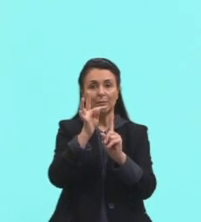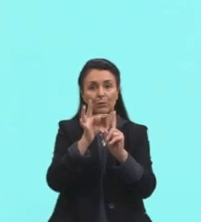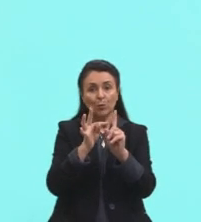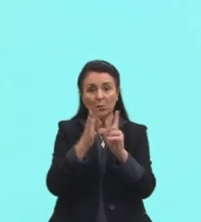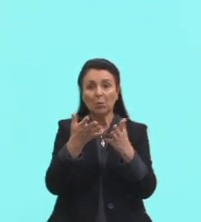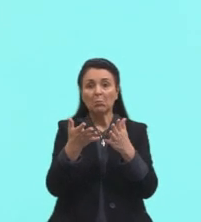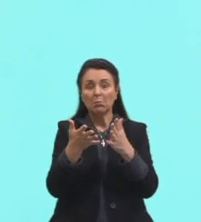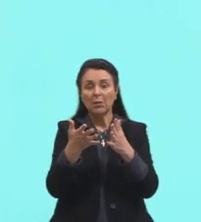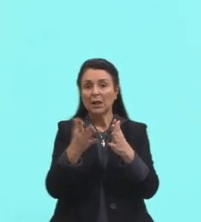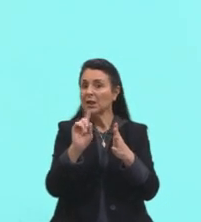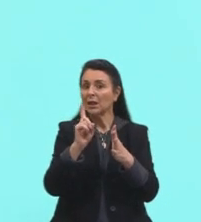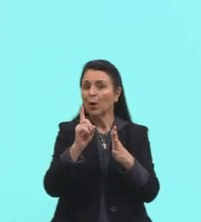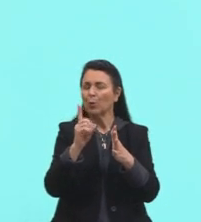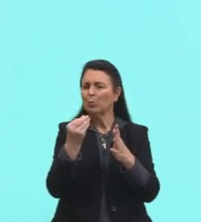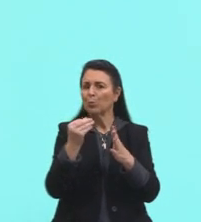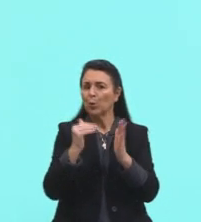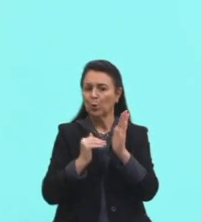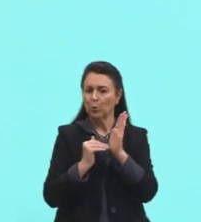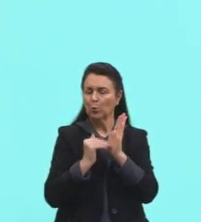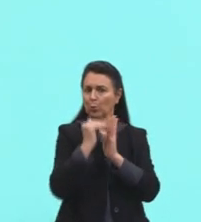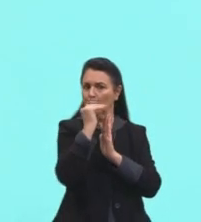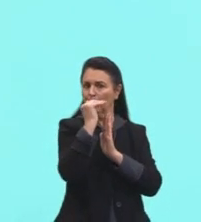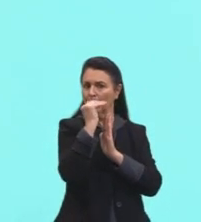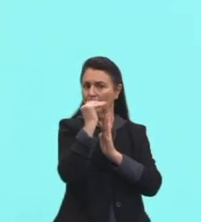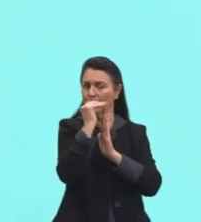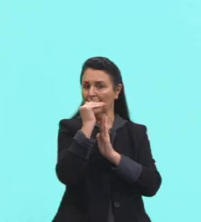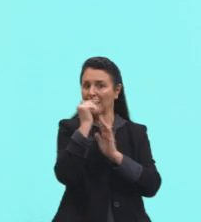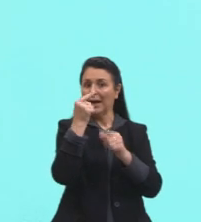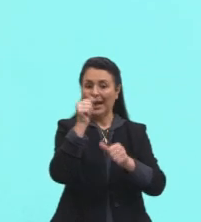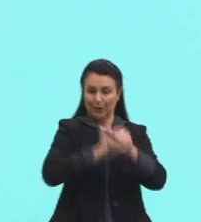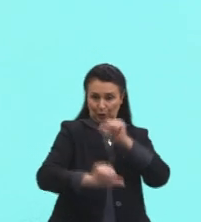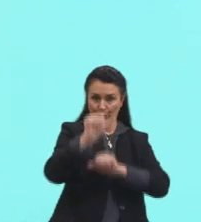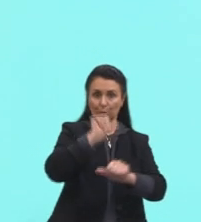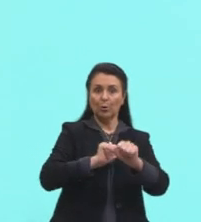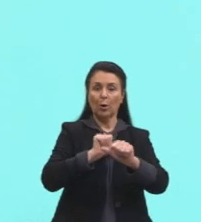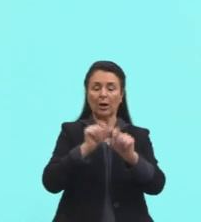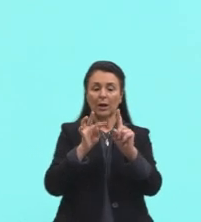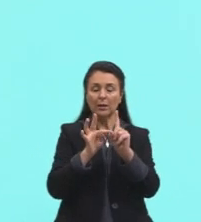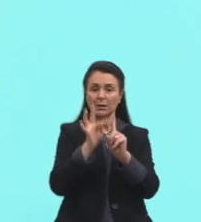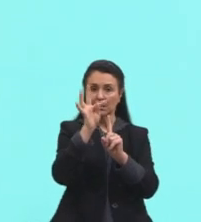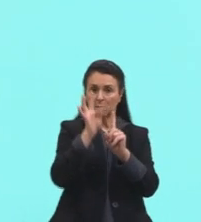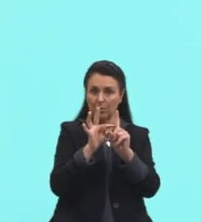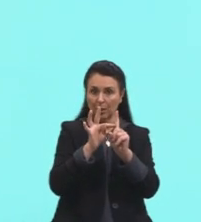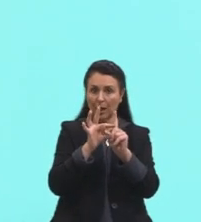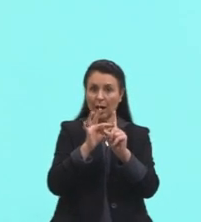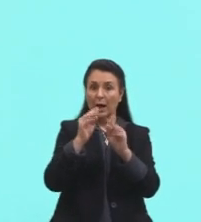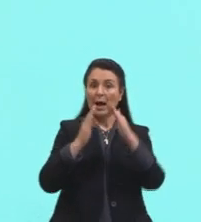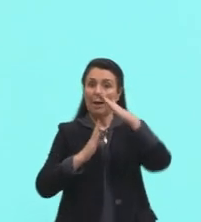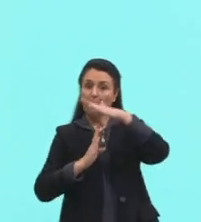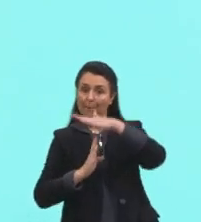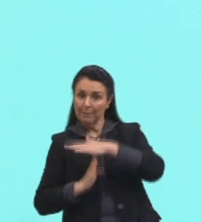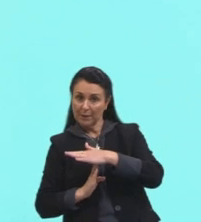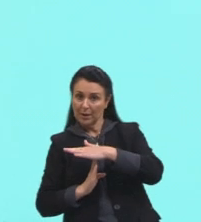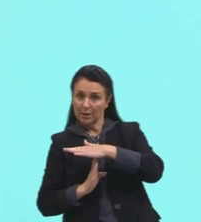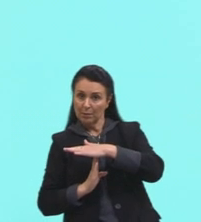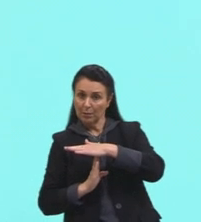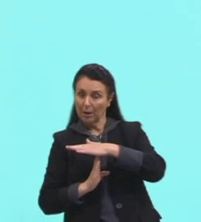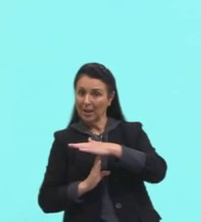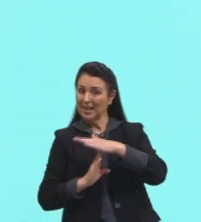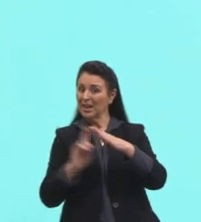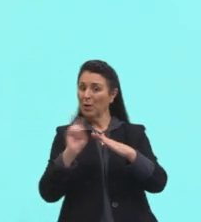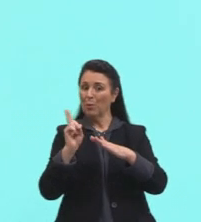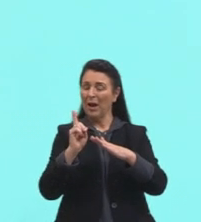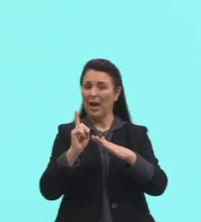tão elevada, essa amplitude térmica, a temperatura mínima tão alta, tão baixa, e a